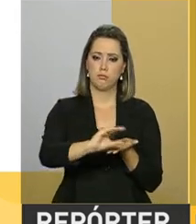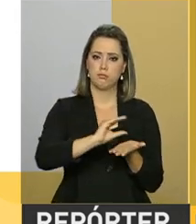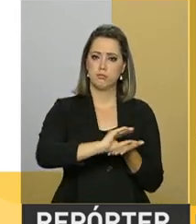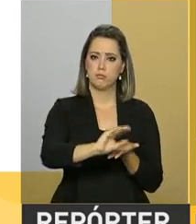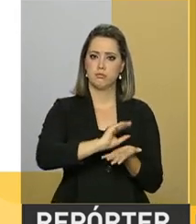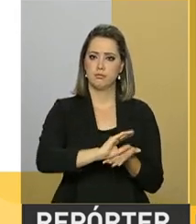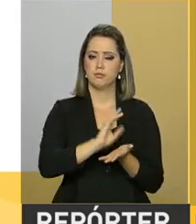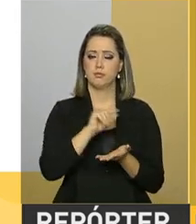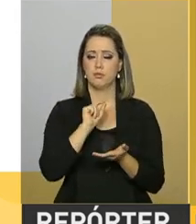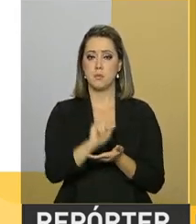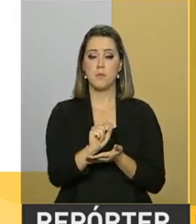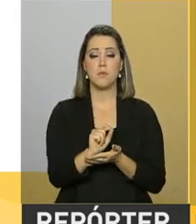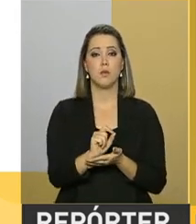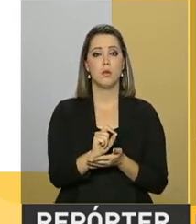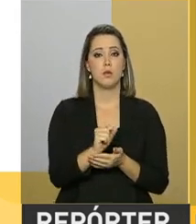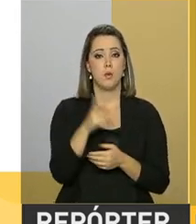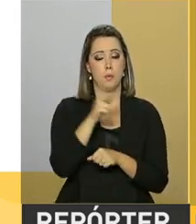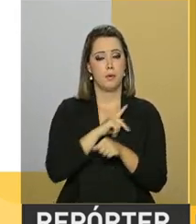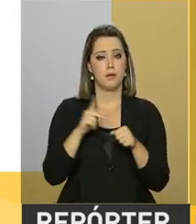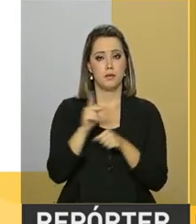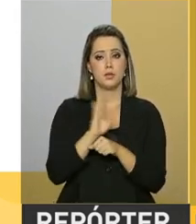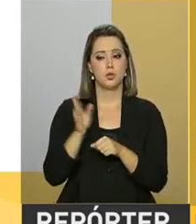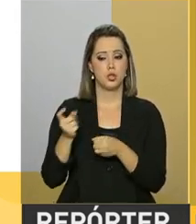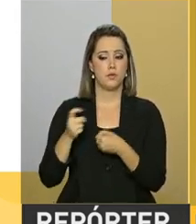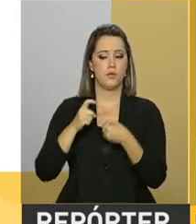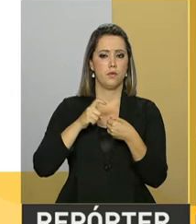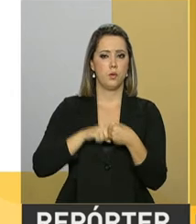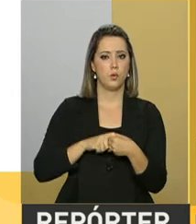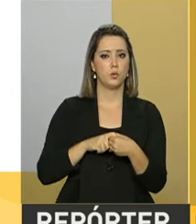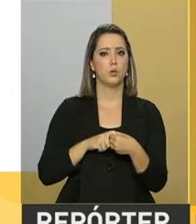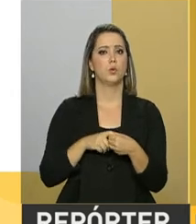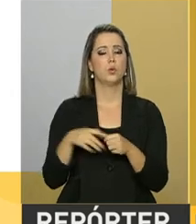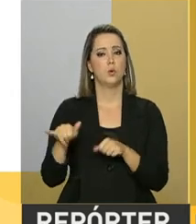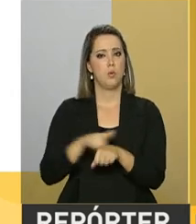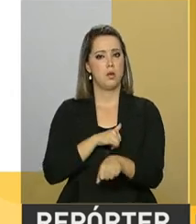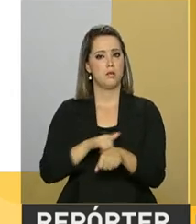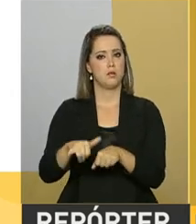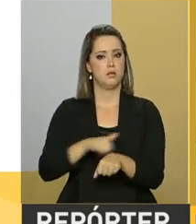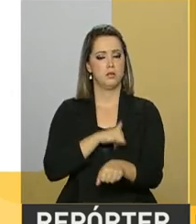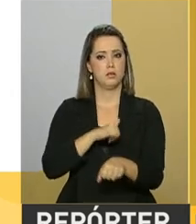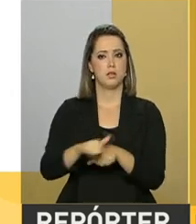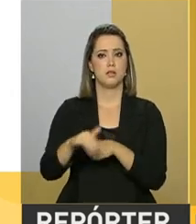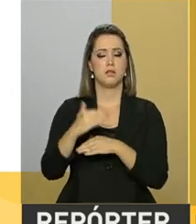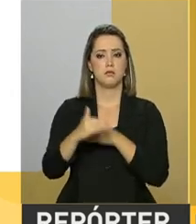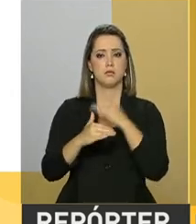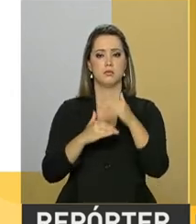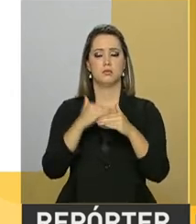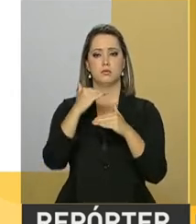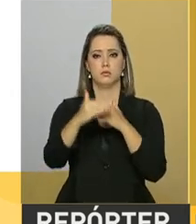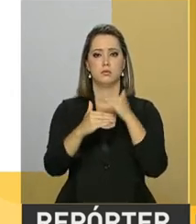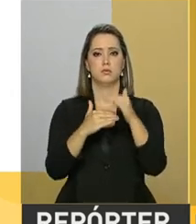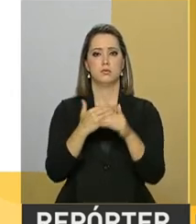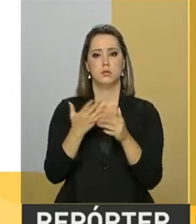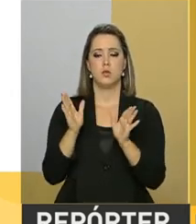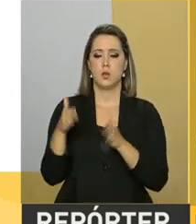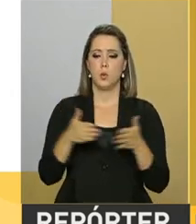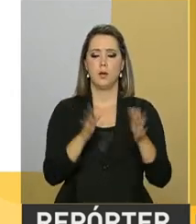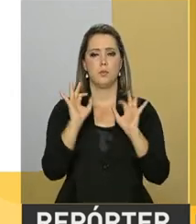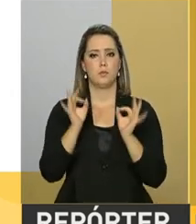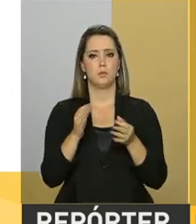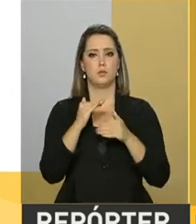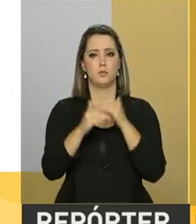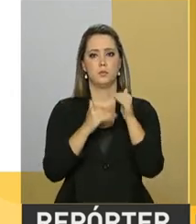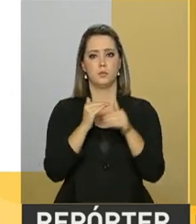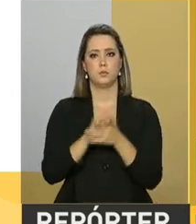em que o país já retomou a estratégia de crescimento e a trajetória de crescimento.